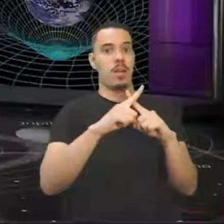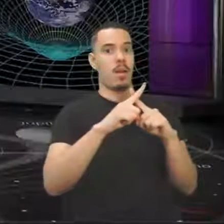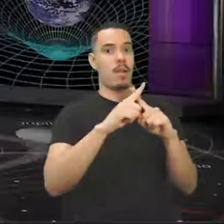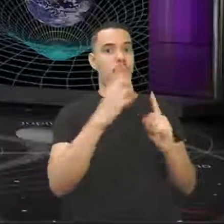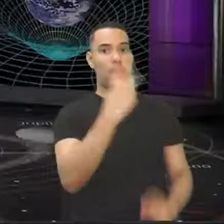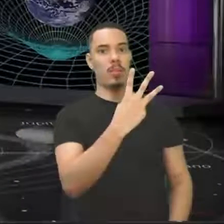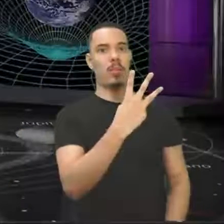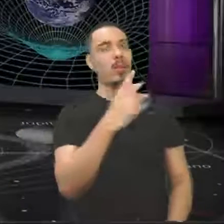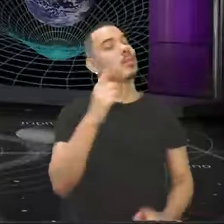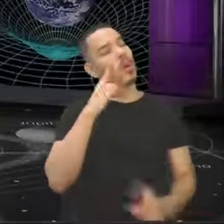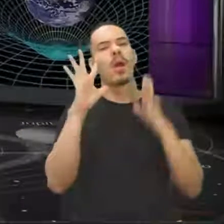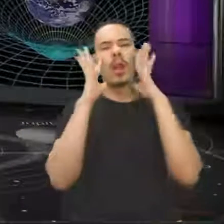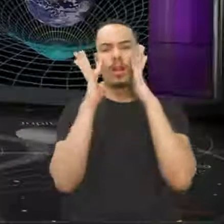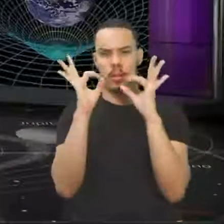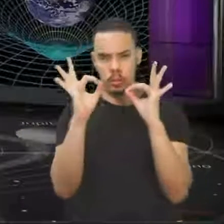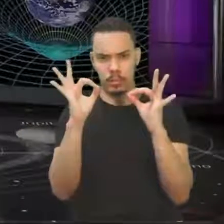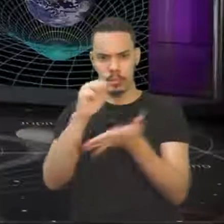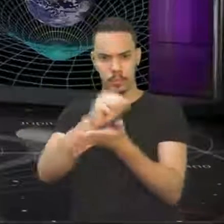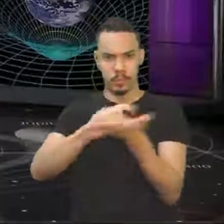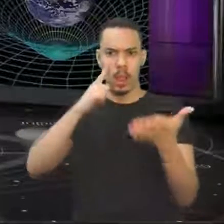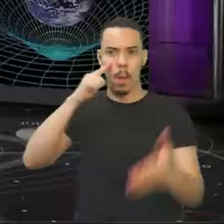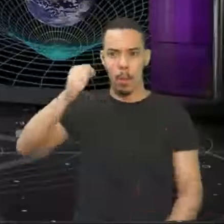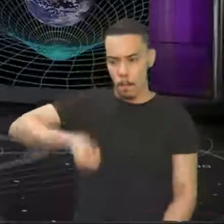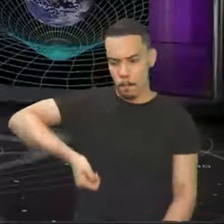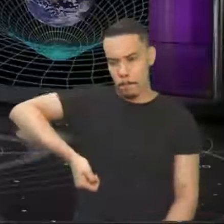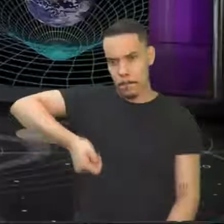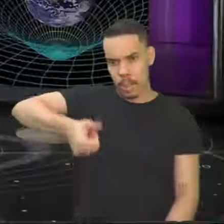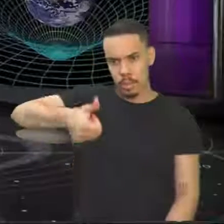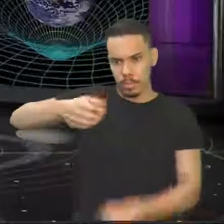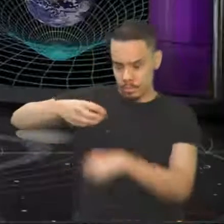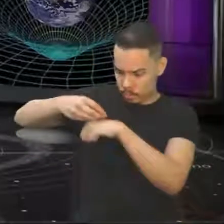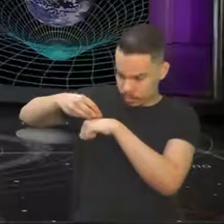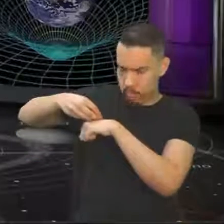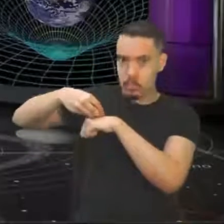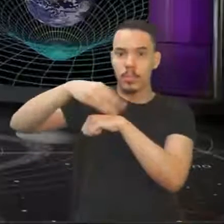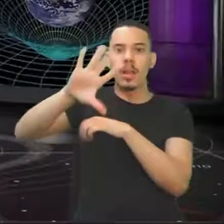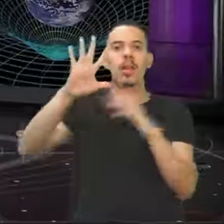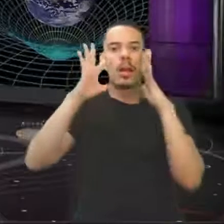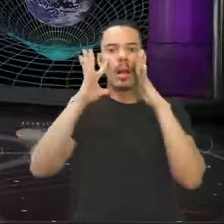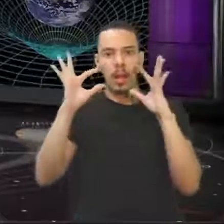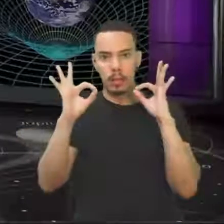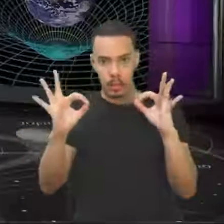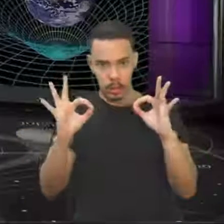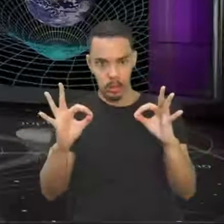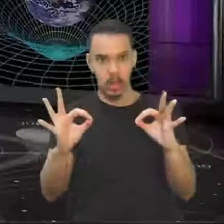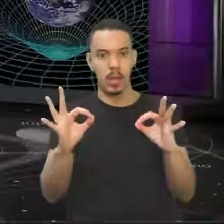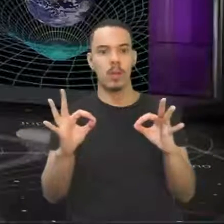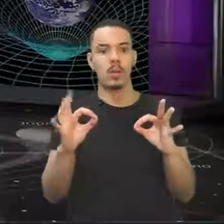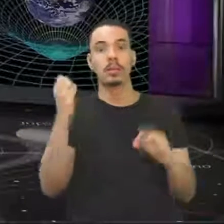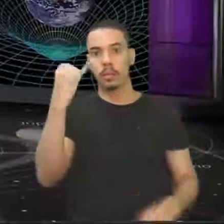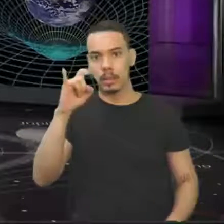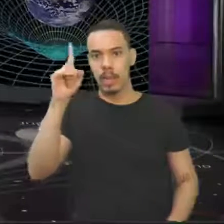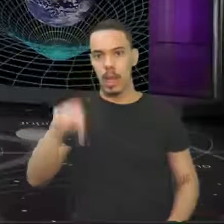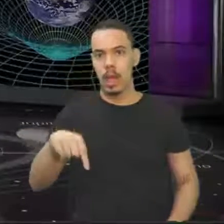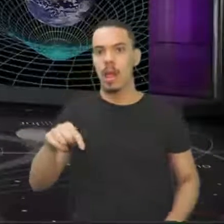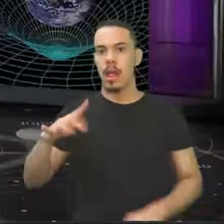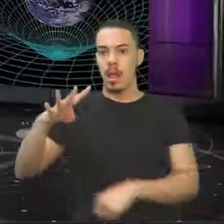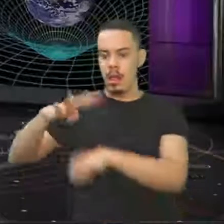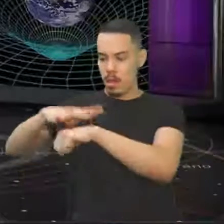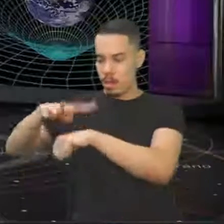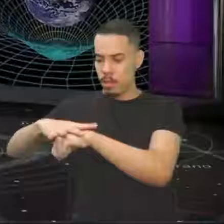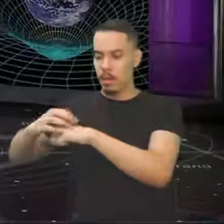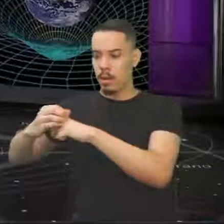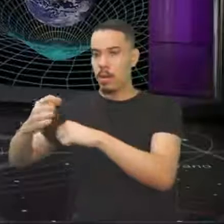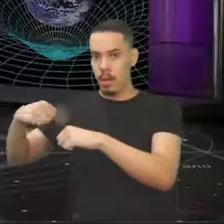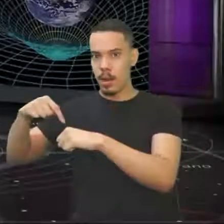atento nesse exercício, é boa dica. Presta muita atenção, se é linear, multiplica por três, porque o líquido tem que